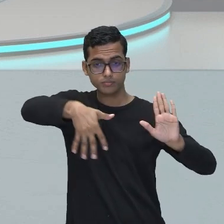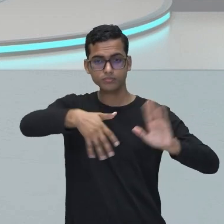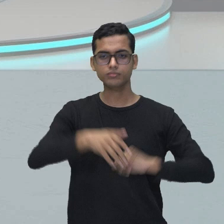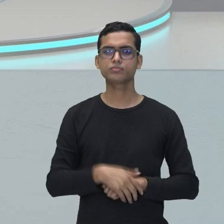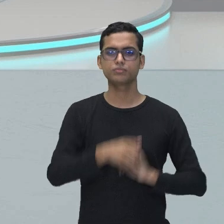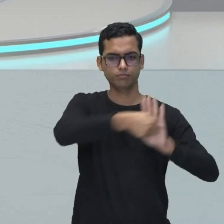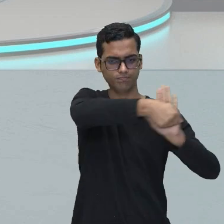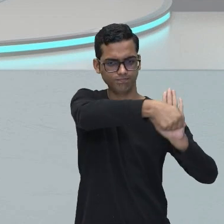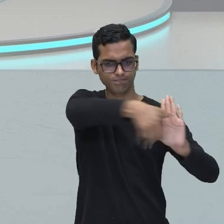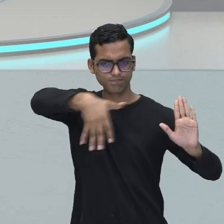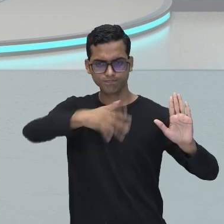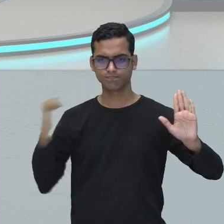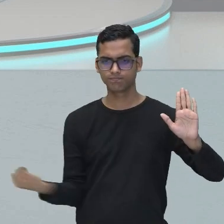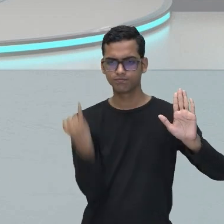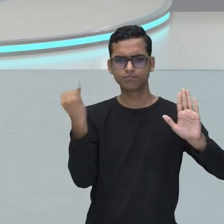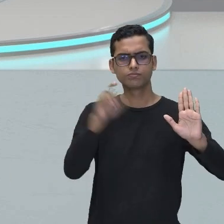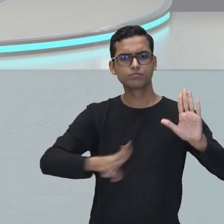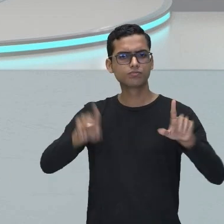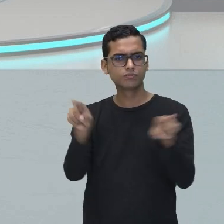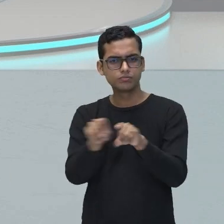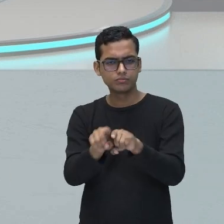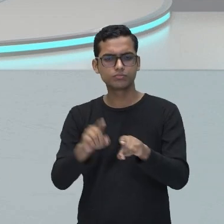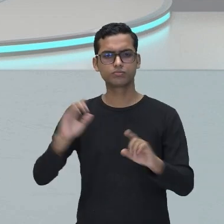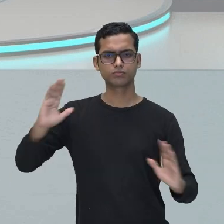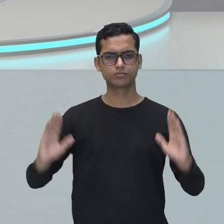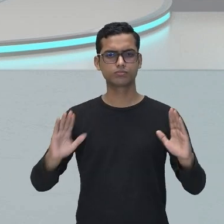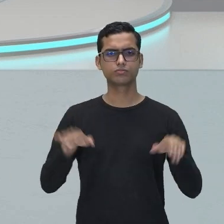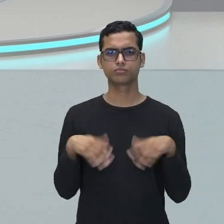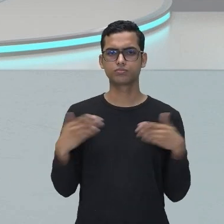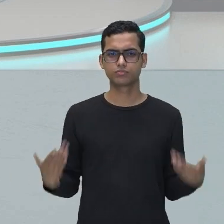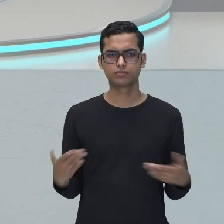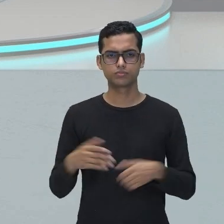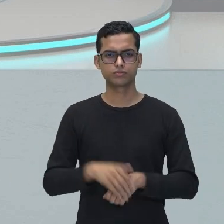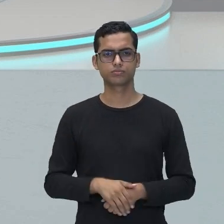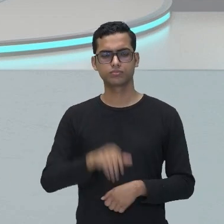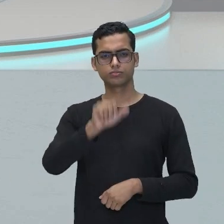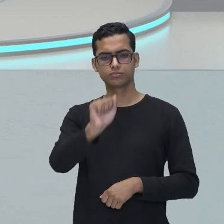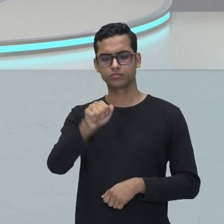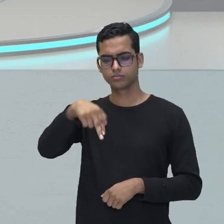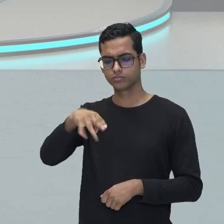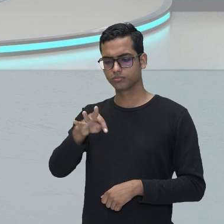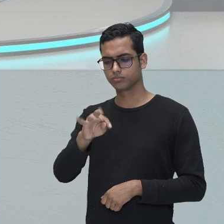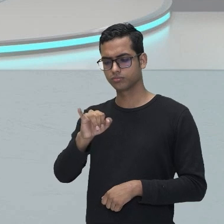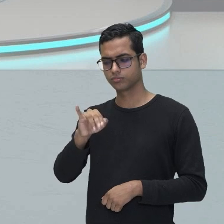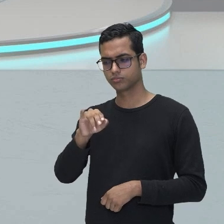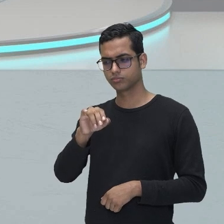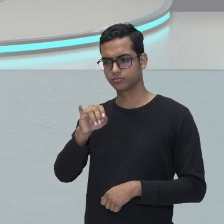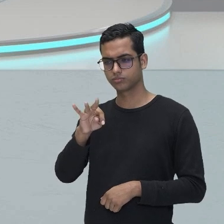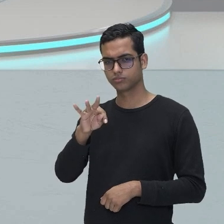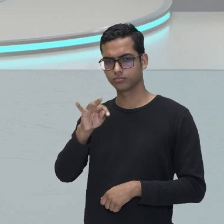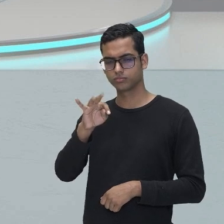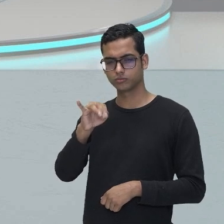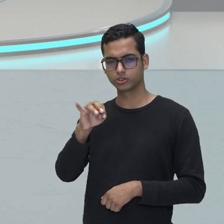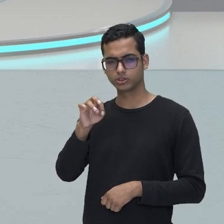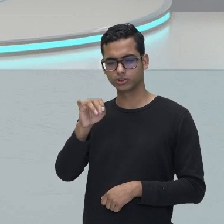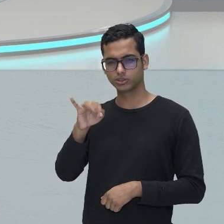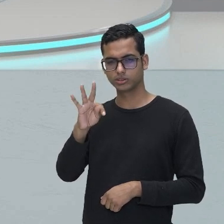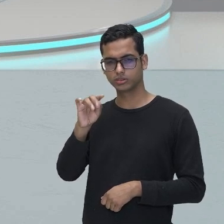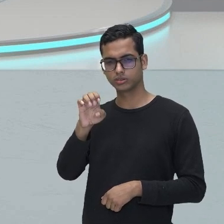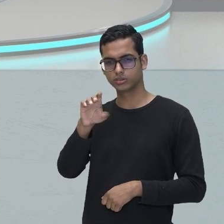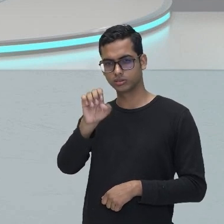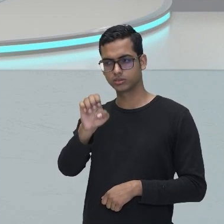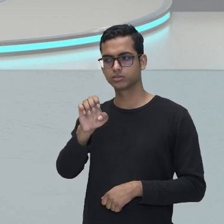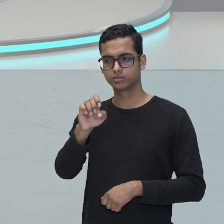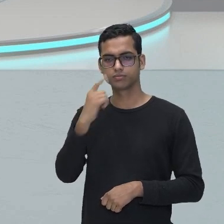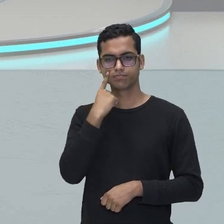linguagem mais importantes que eles usaram nesse período foi antítese. Lembra que já vimos em aulas anteriores, né?